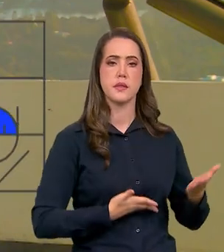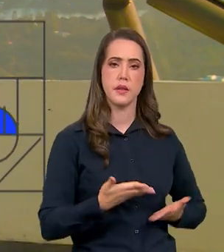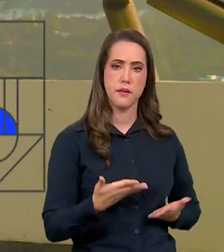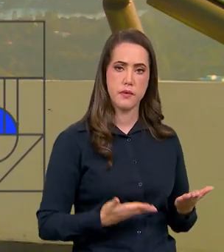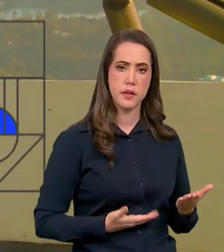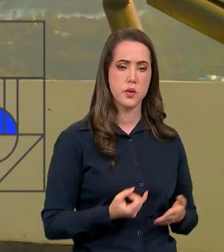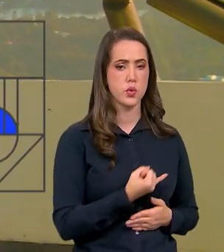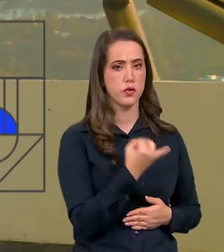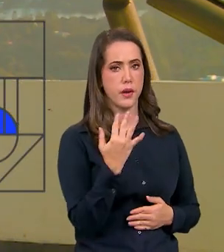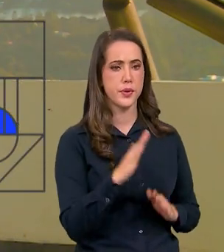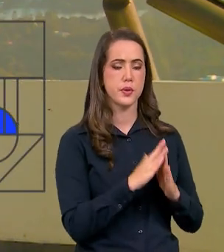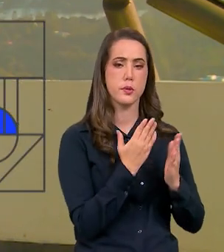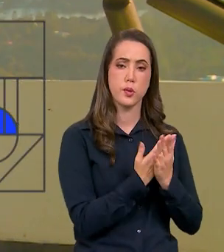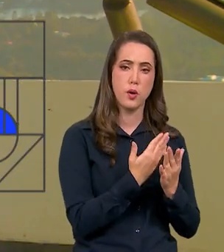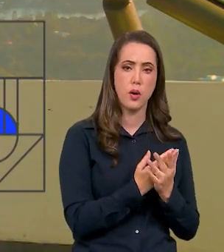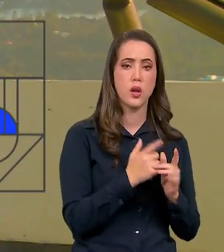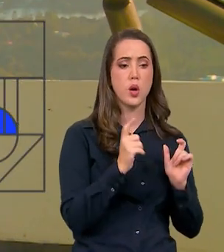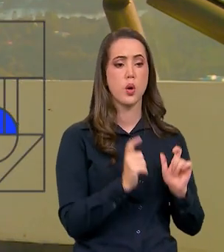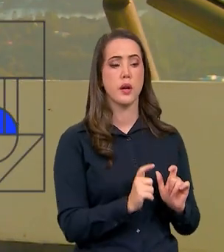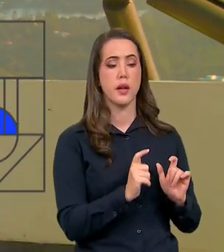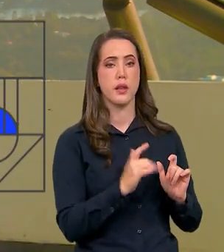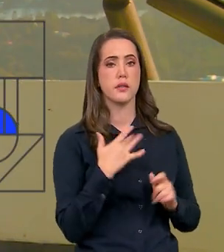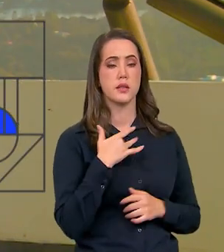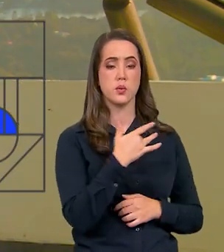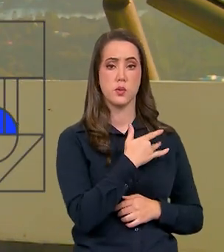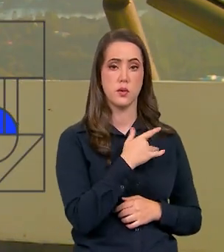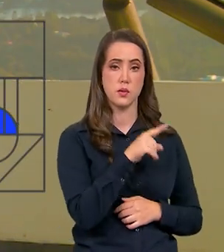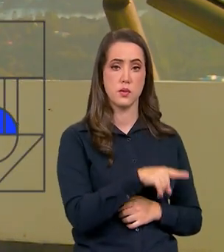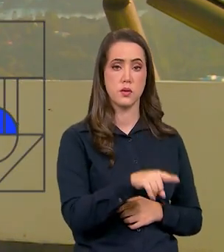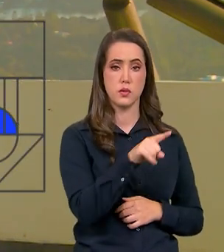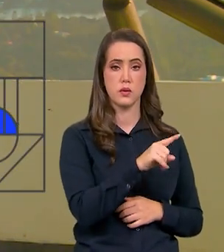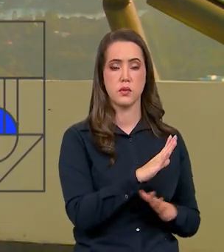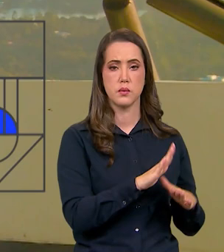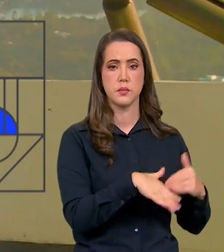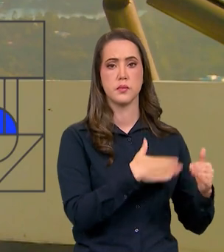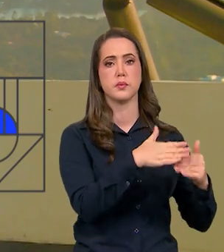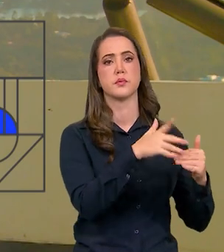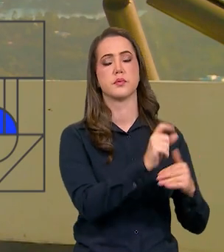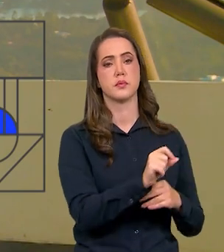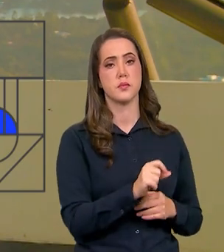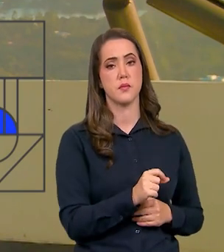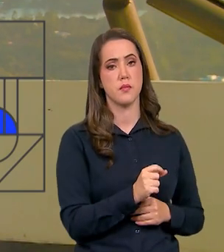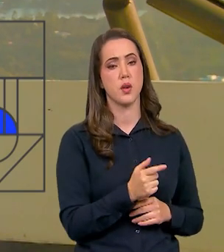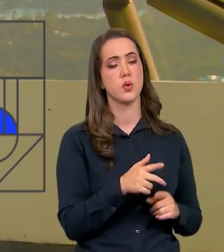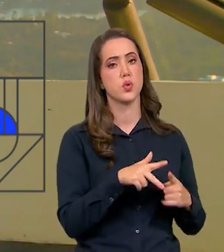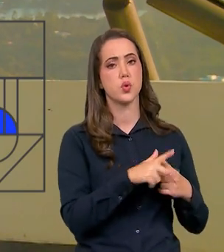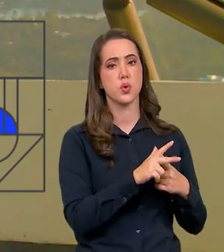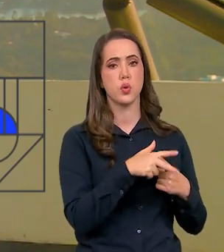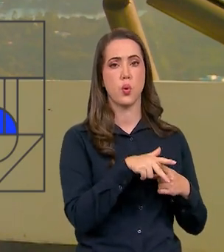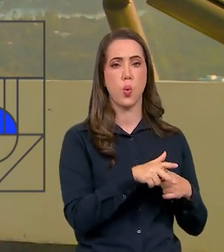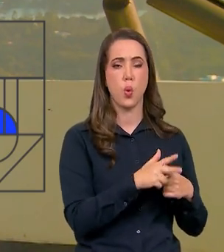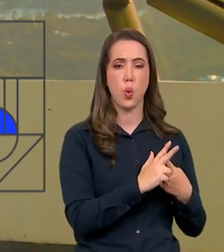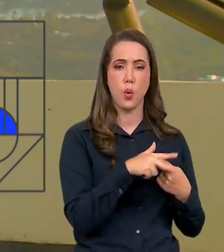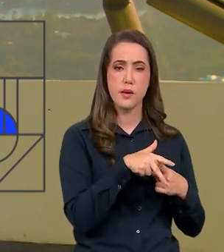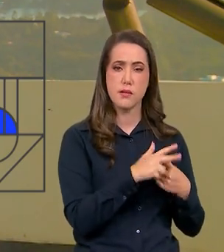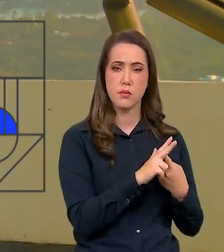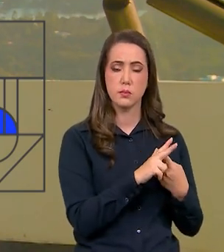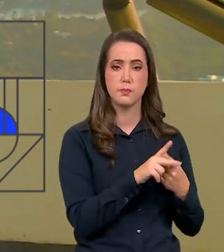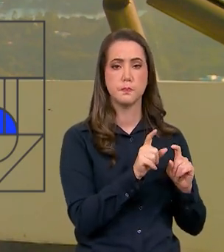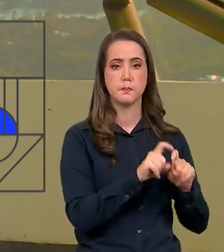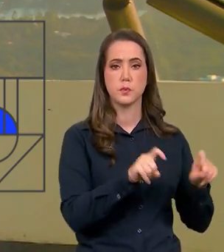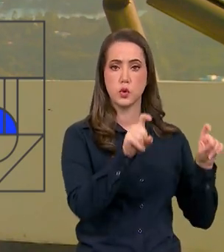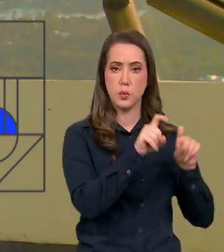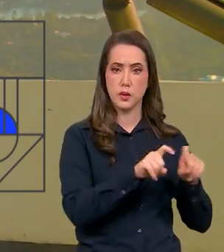serviços como em algumas escolas unidades de saúde então esse processo de recondicionamento de máquinas